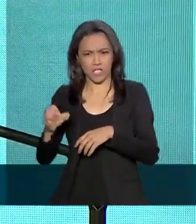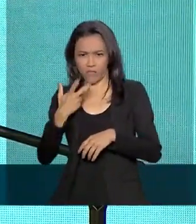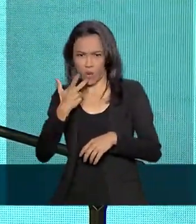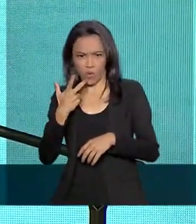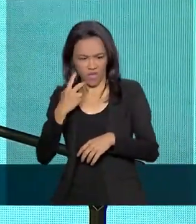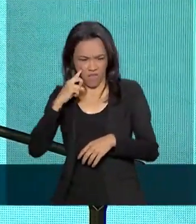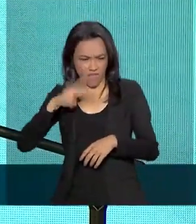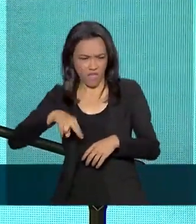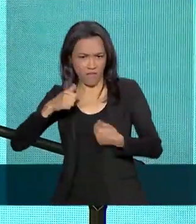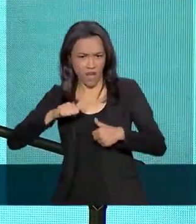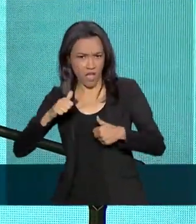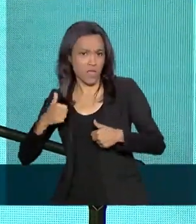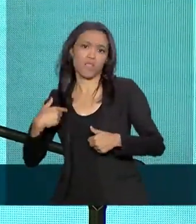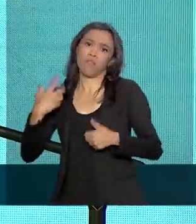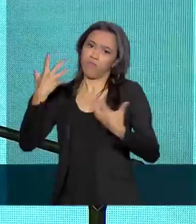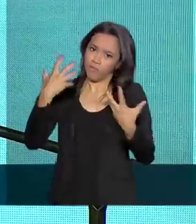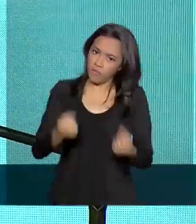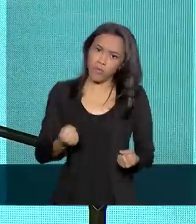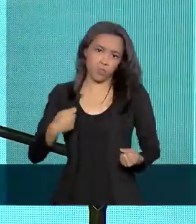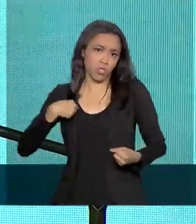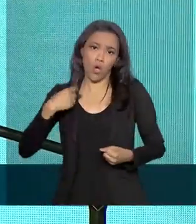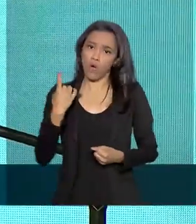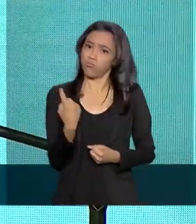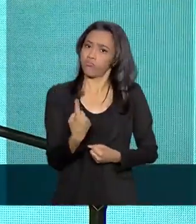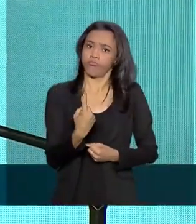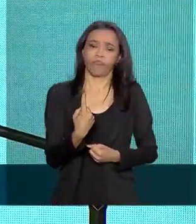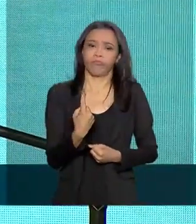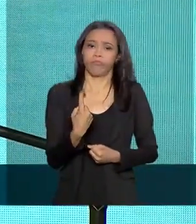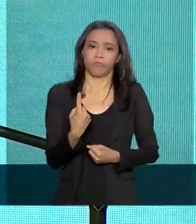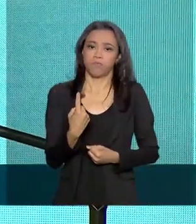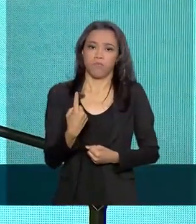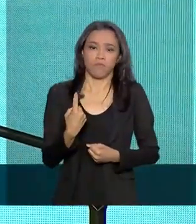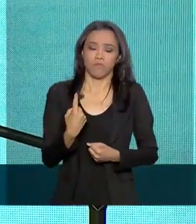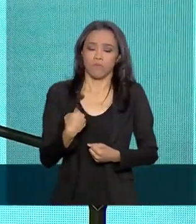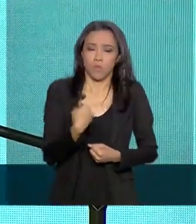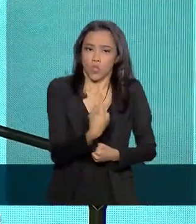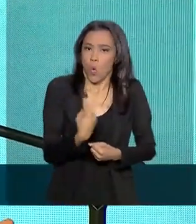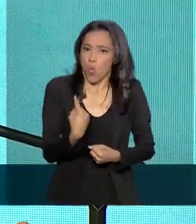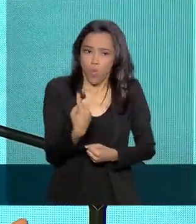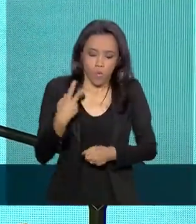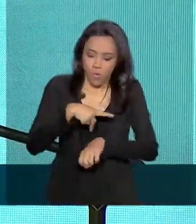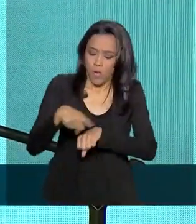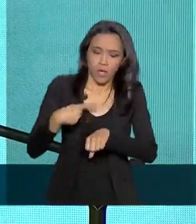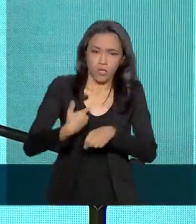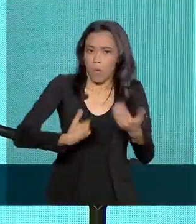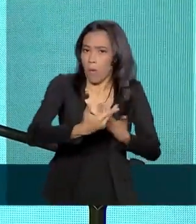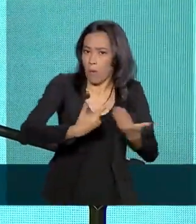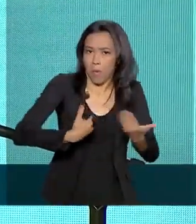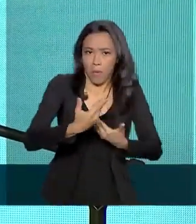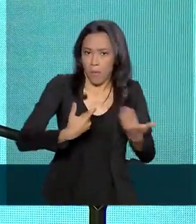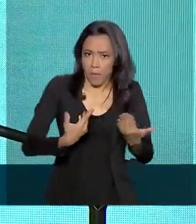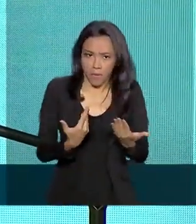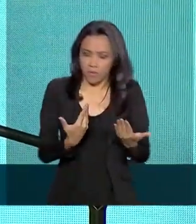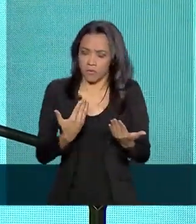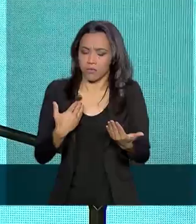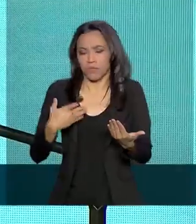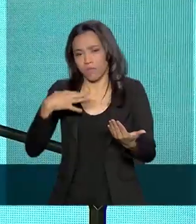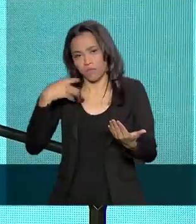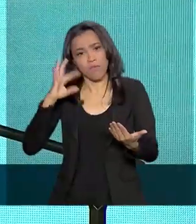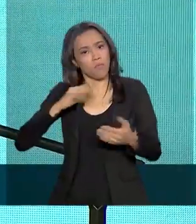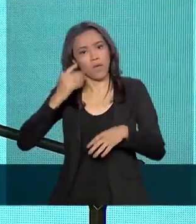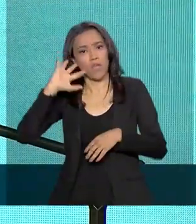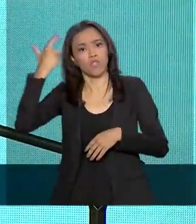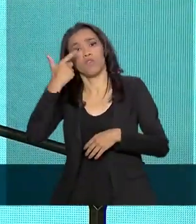iniciativa e vamos partir para o bilateralismo. Talvez, talvez não. Essa, no meu entender, é o melhor caminho. Bem,